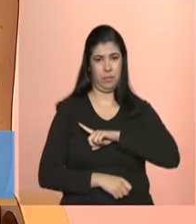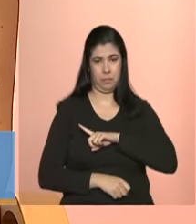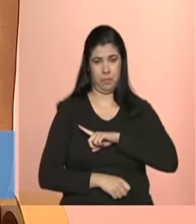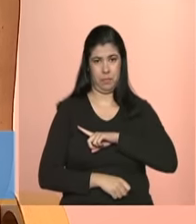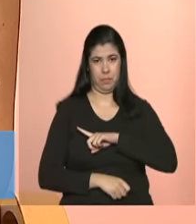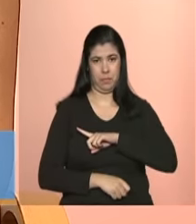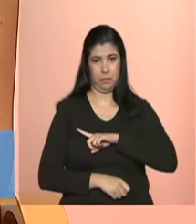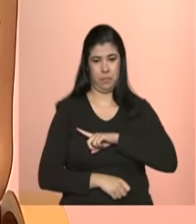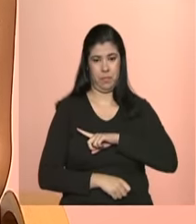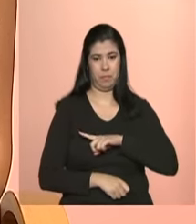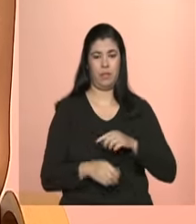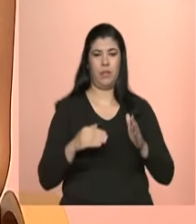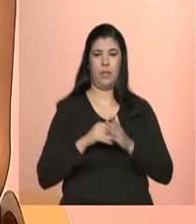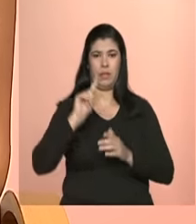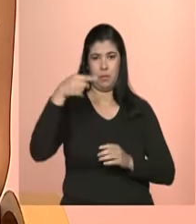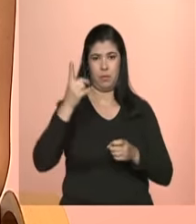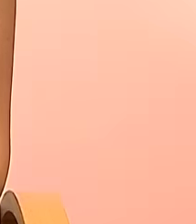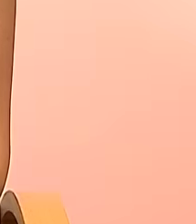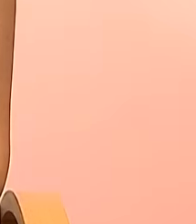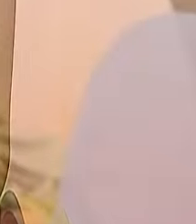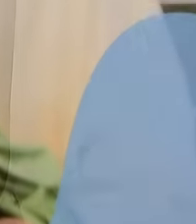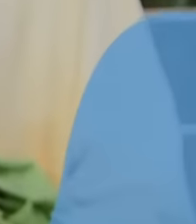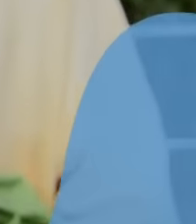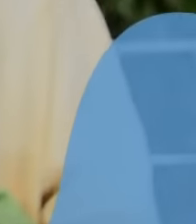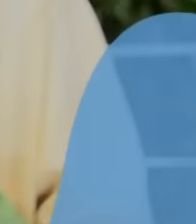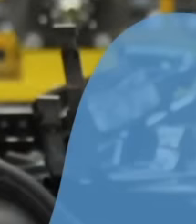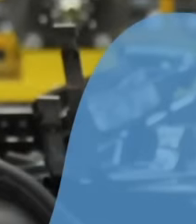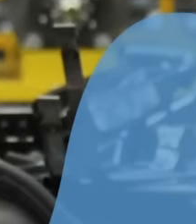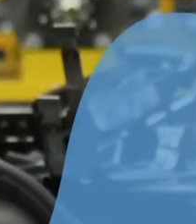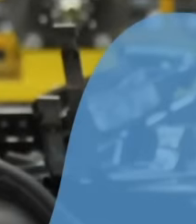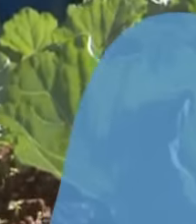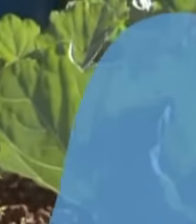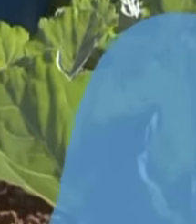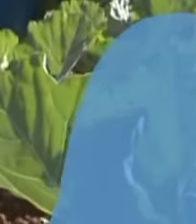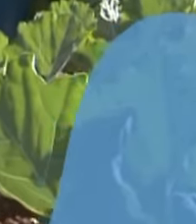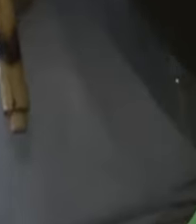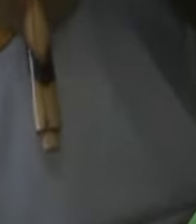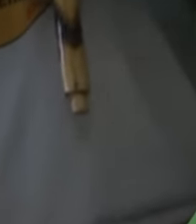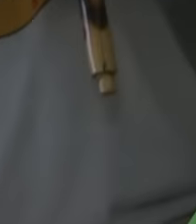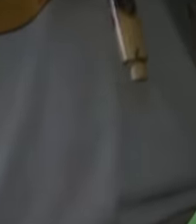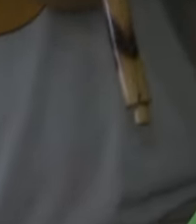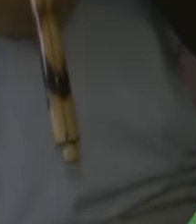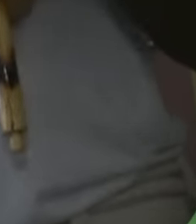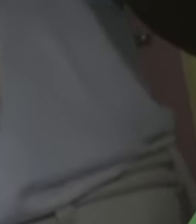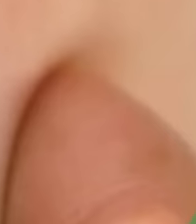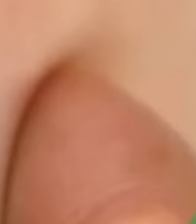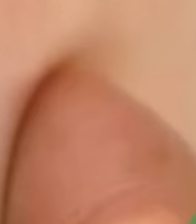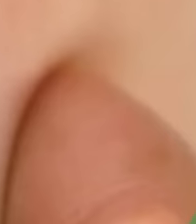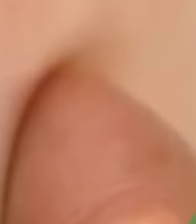-2003 até a próxima Mũ soati Mũ soati